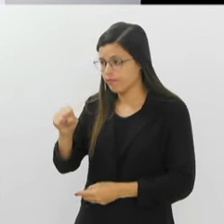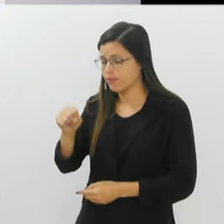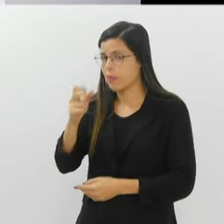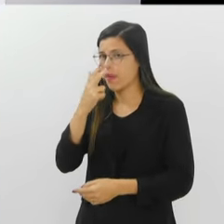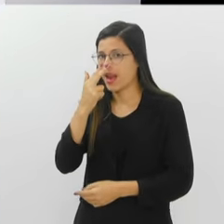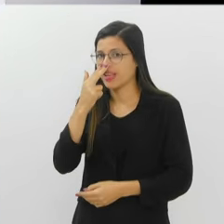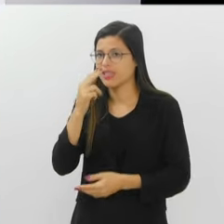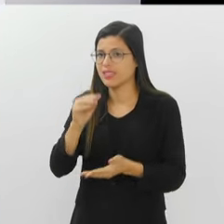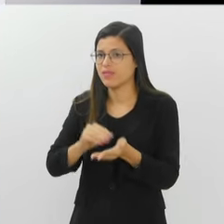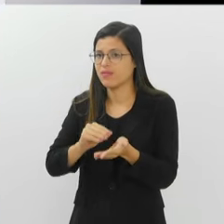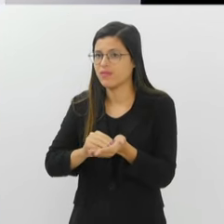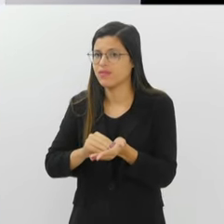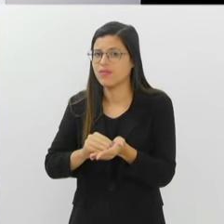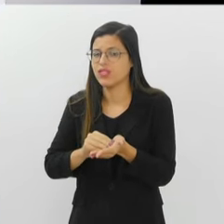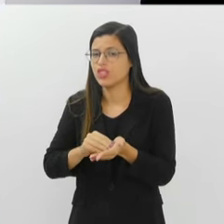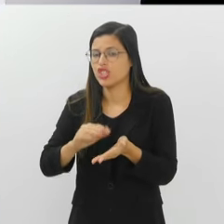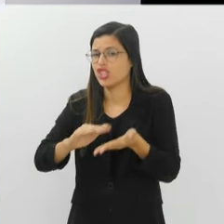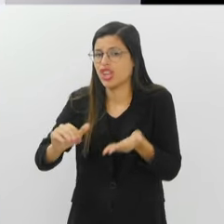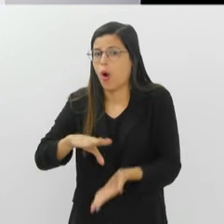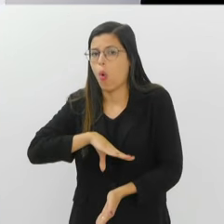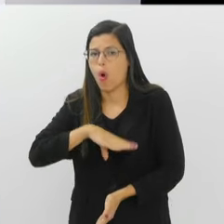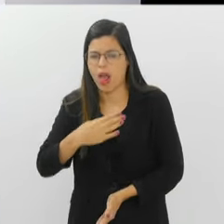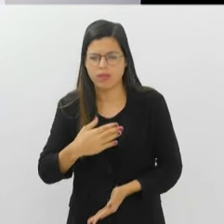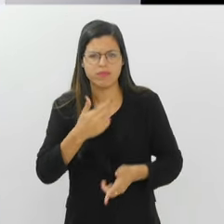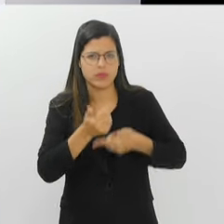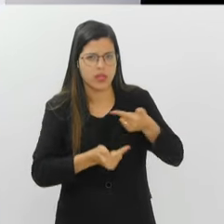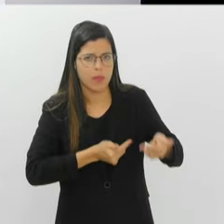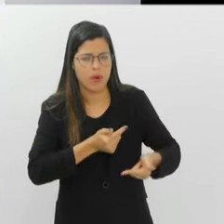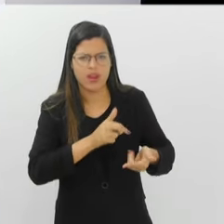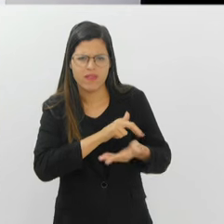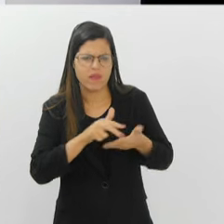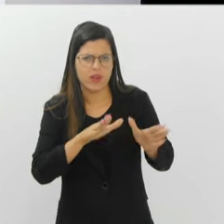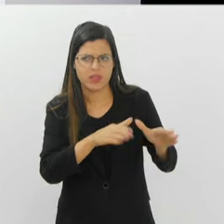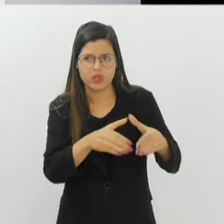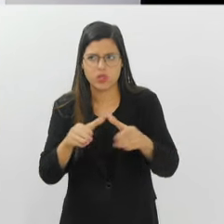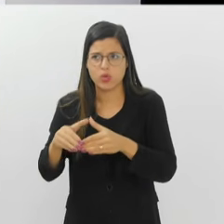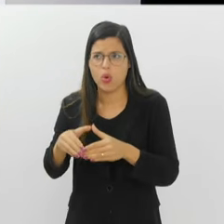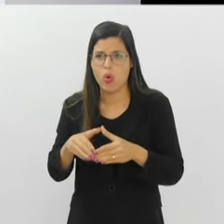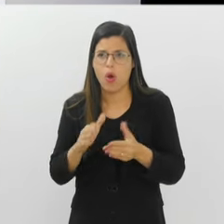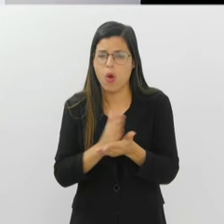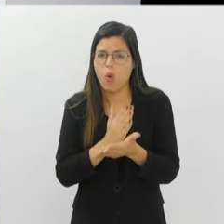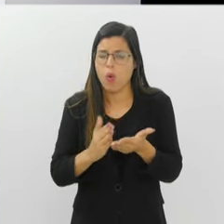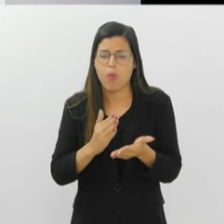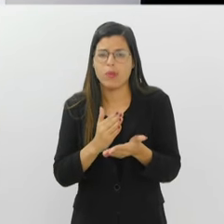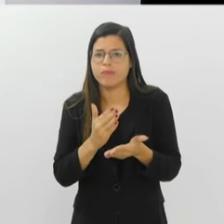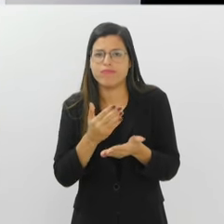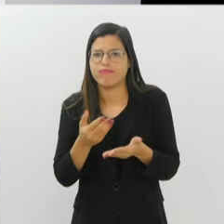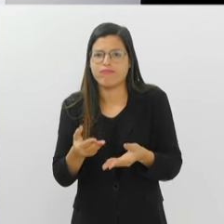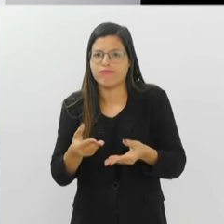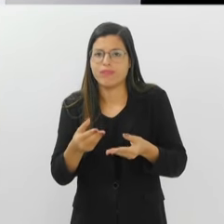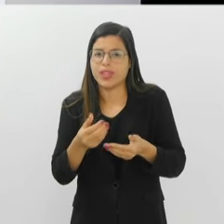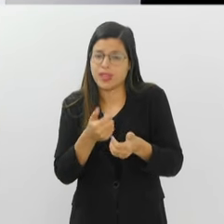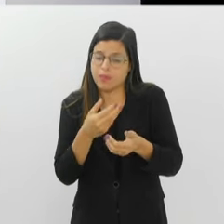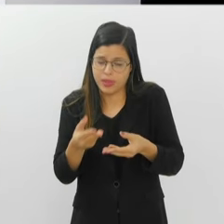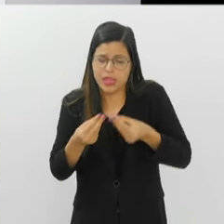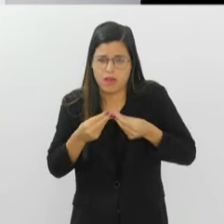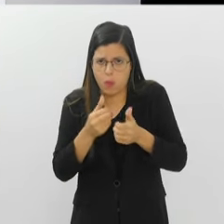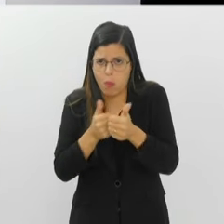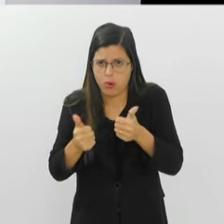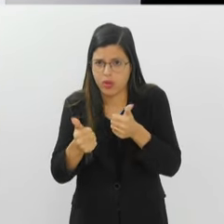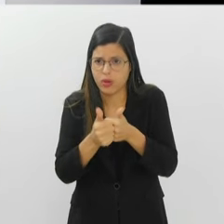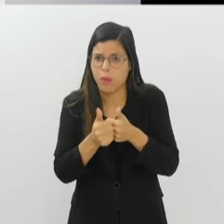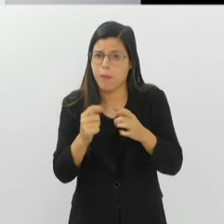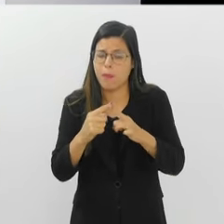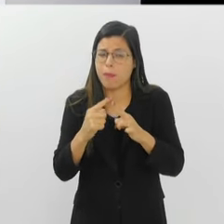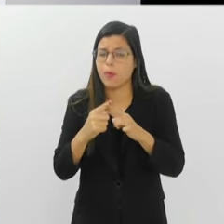desencorajamento. Eu trabalhei em muitas escolas. Umas me davam protagonismo porque não tinha estrutura nenhuma para tocar, então jogavam tudo em cima de mim.